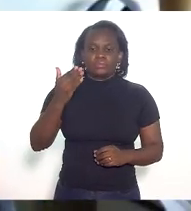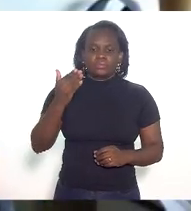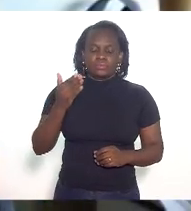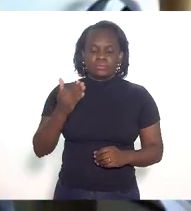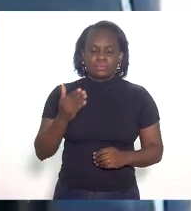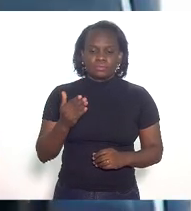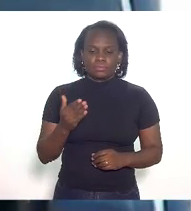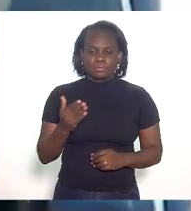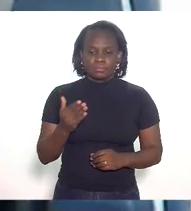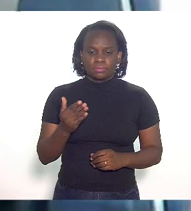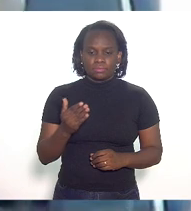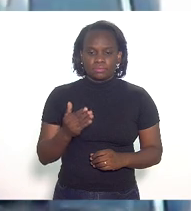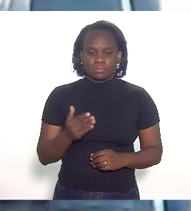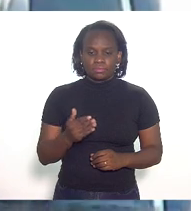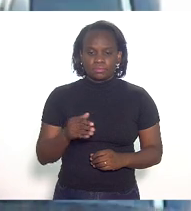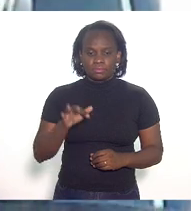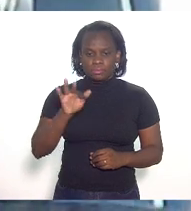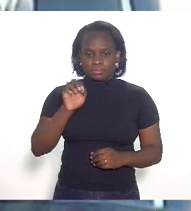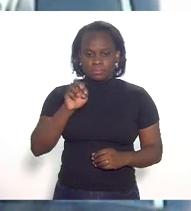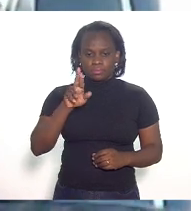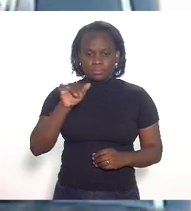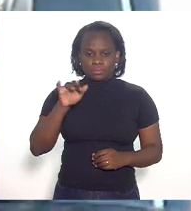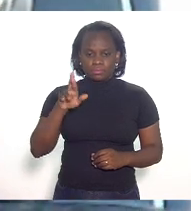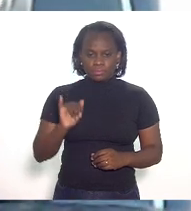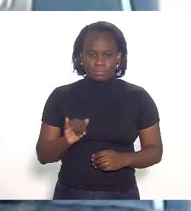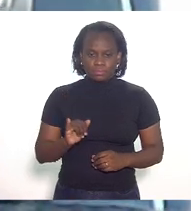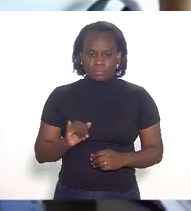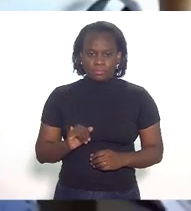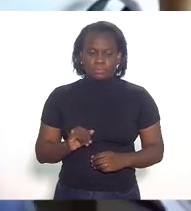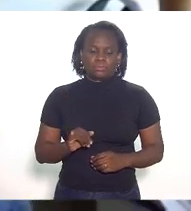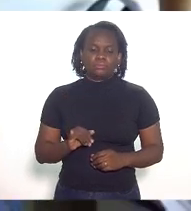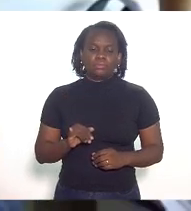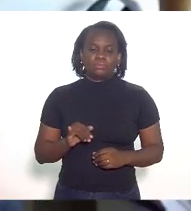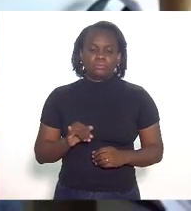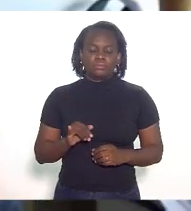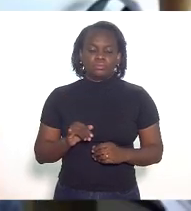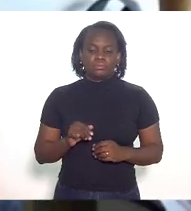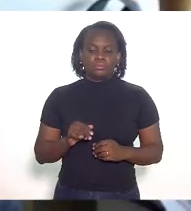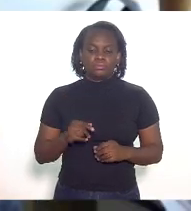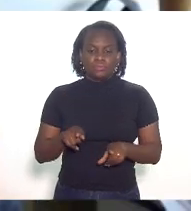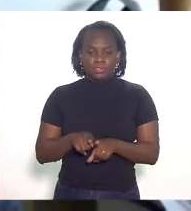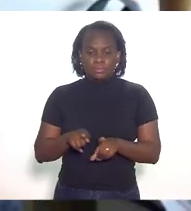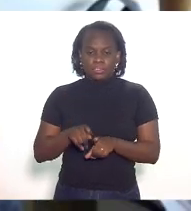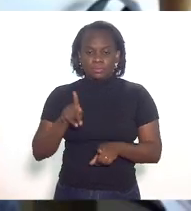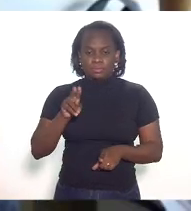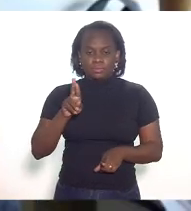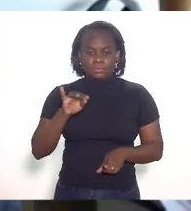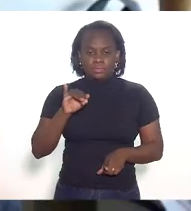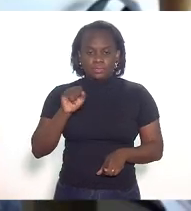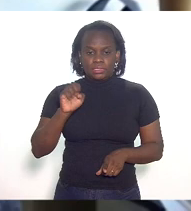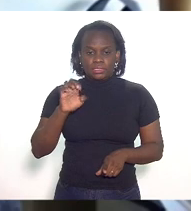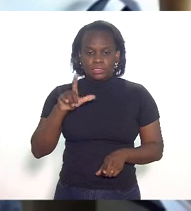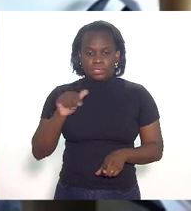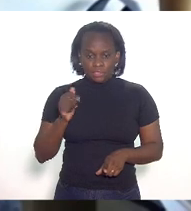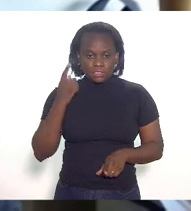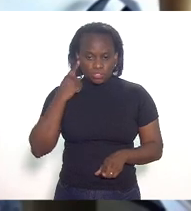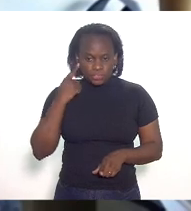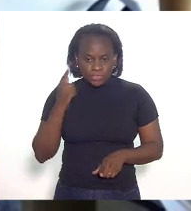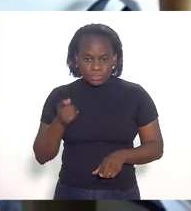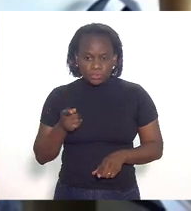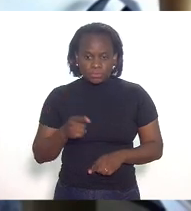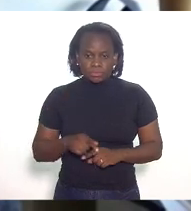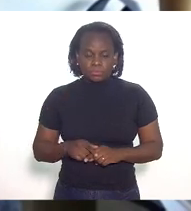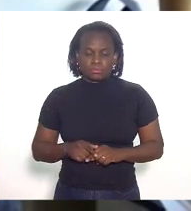ferrário e o doutora Priscila Sacalem está me ouvindo ainda